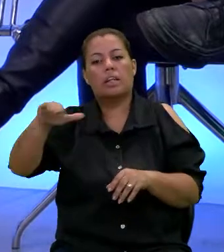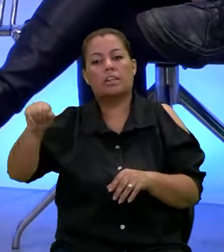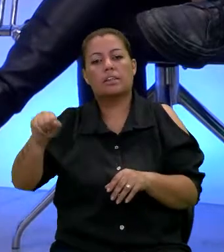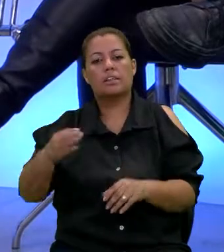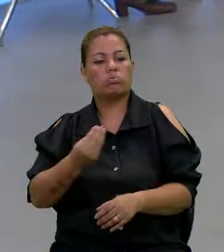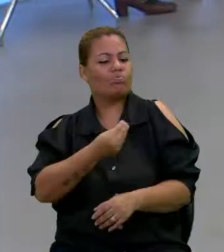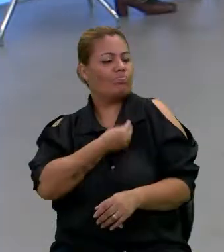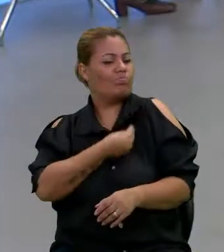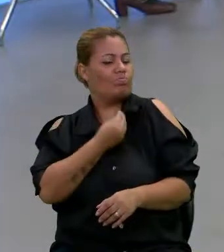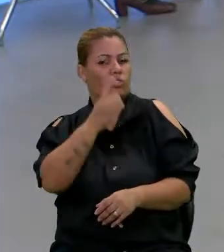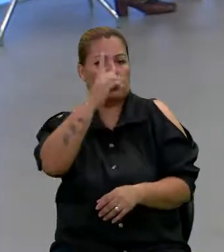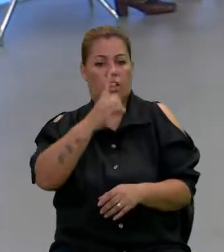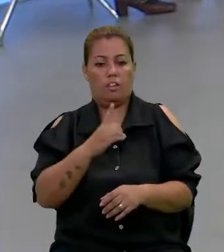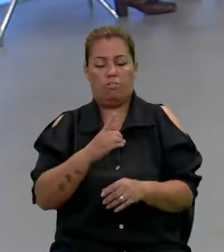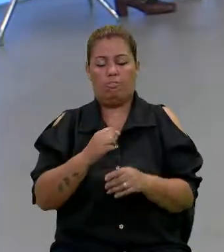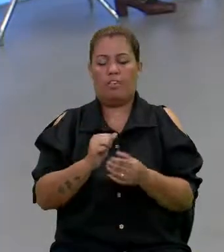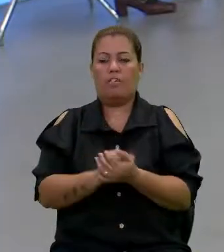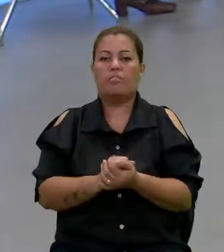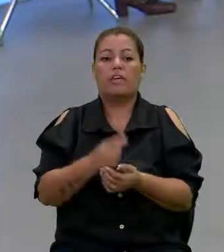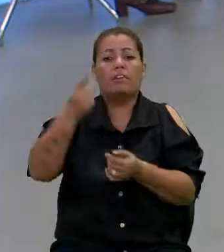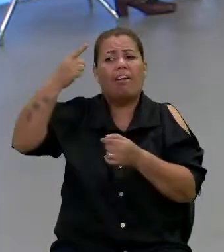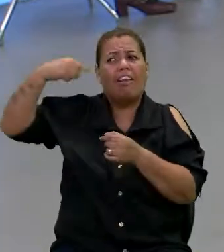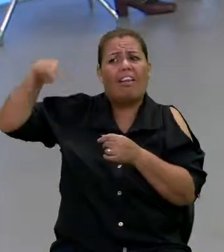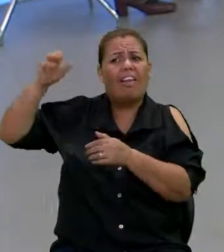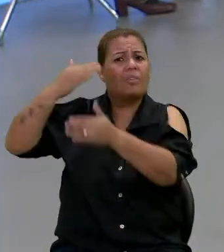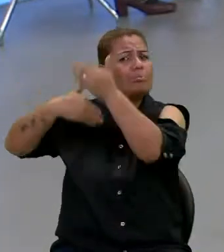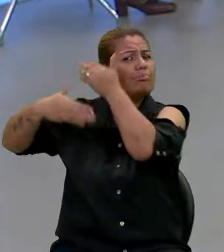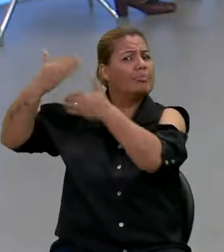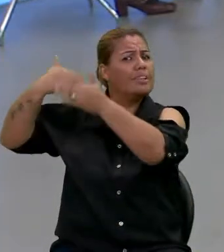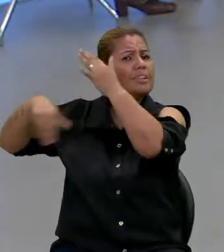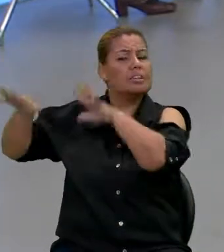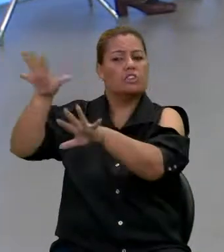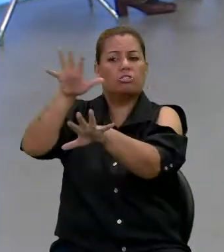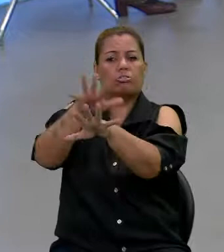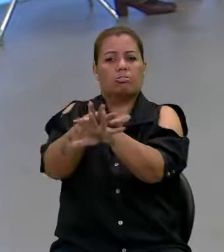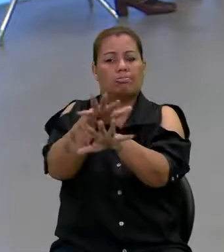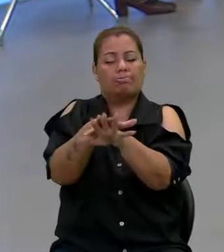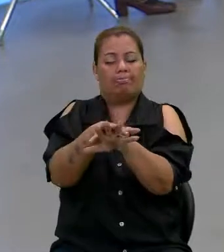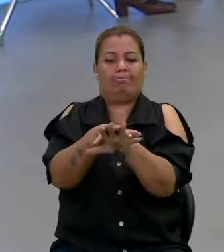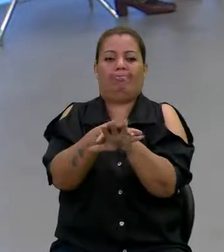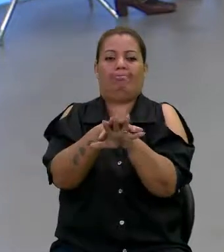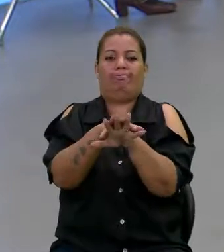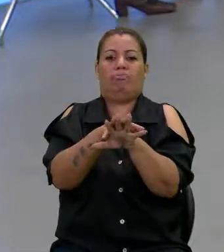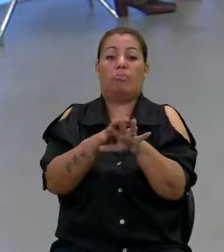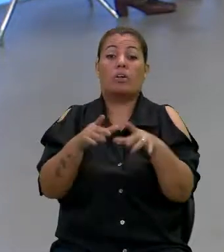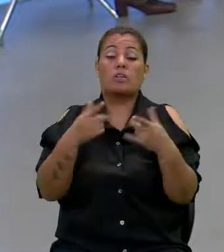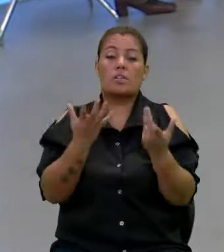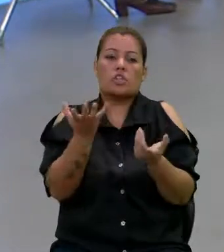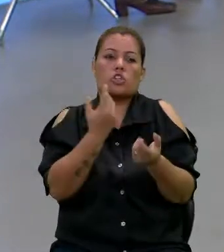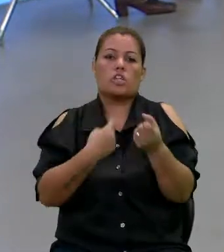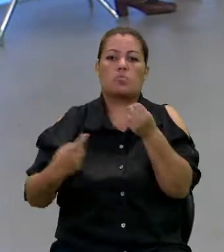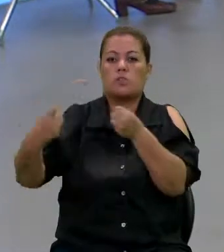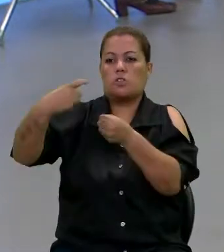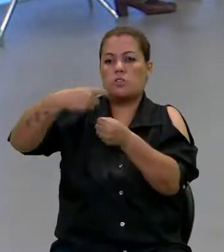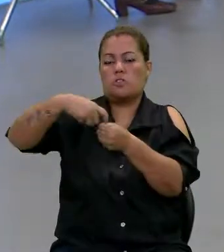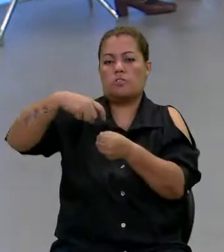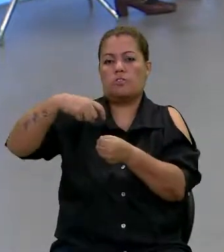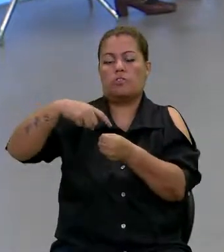direito à vida, que está lá até bem antes de nós falarmos de inclusão. Ou será que nós queremos voltar na